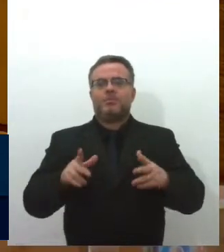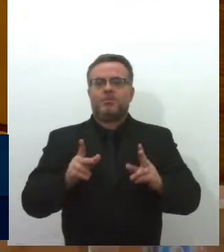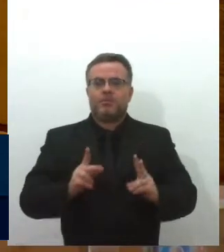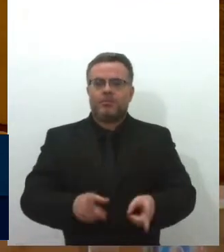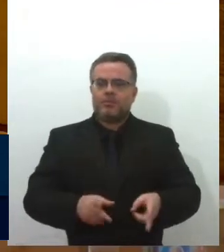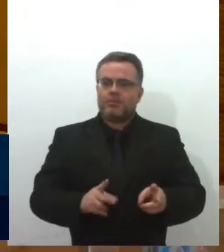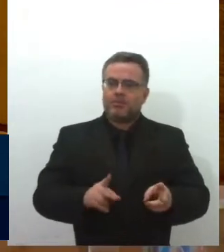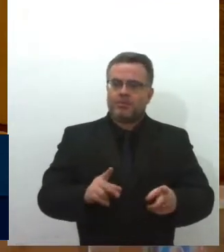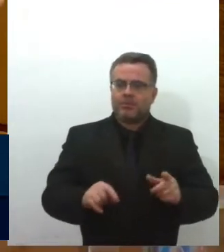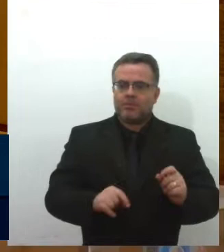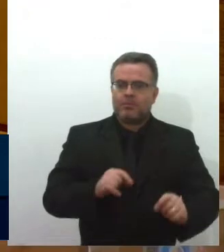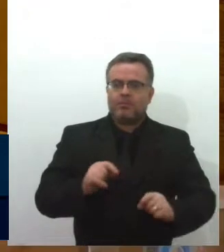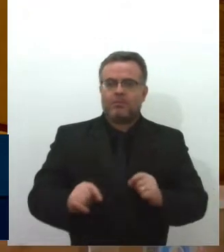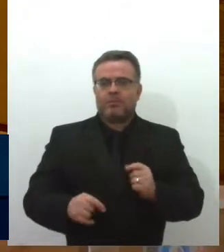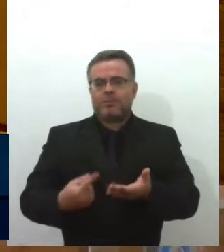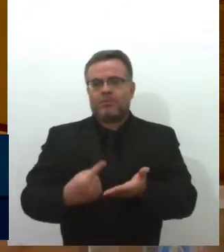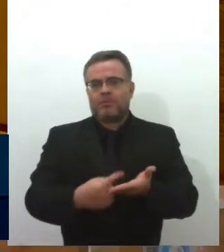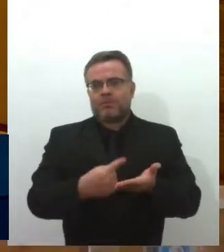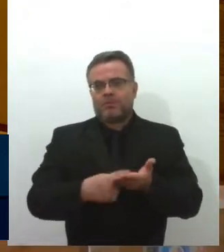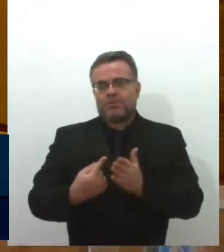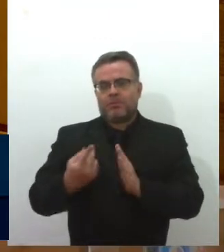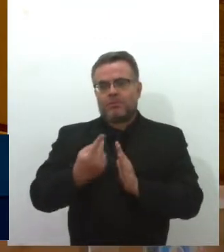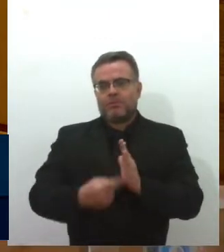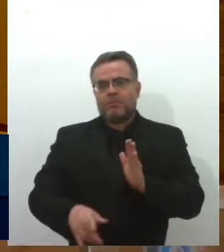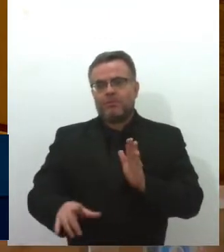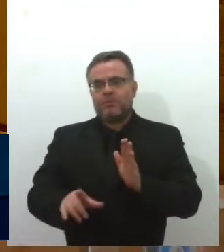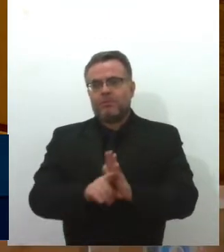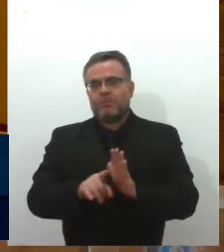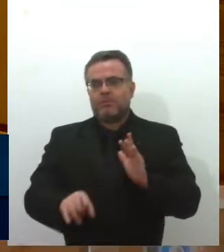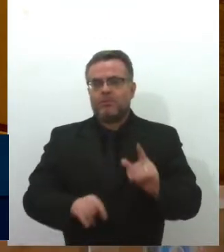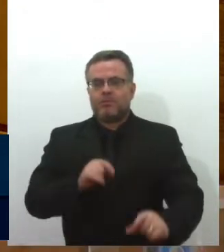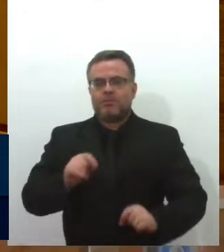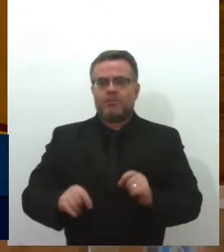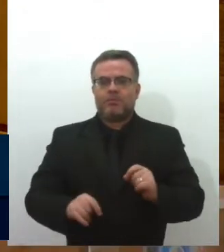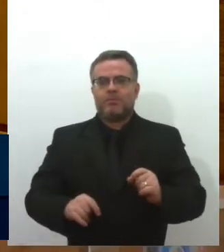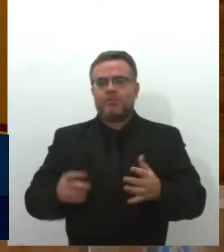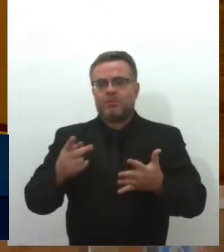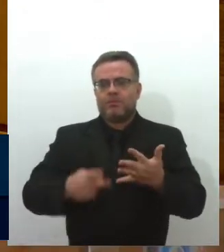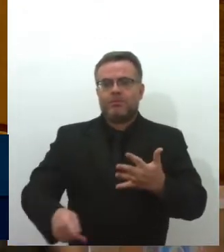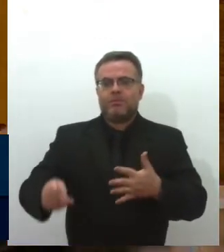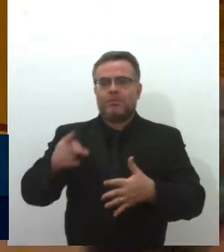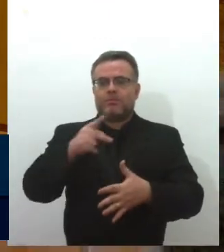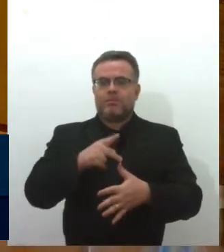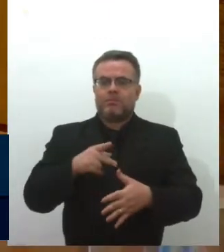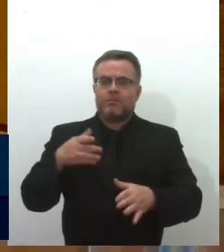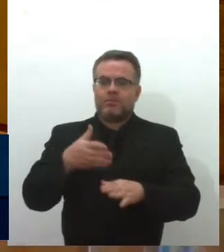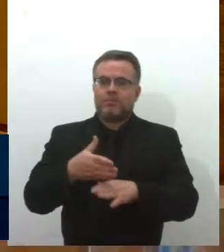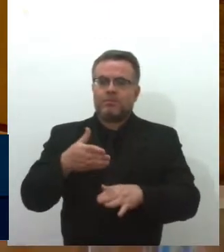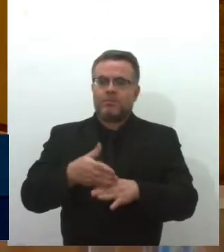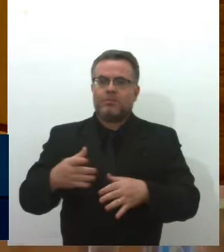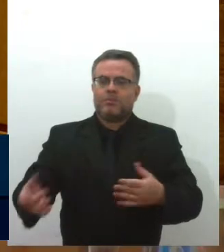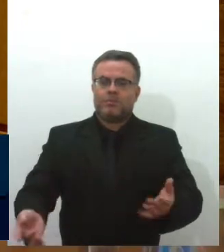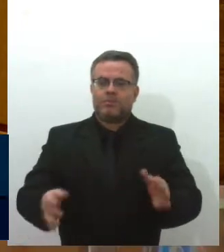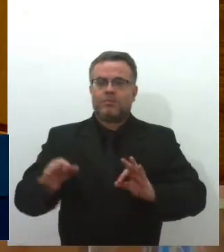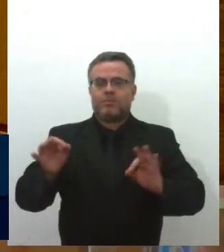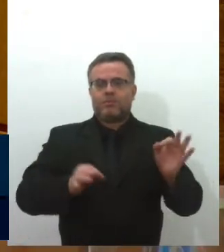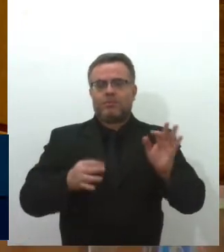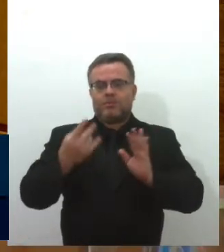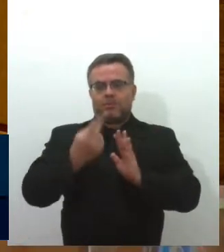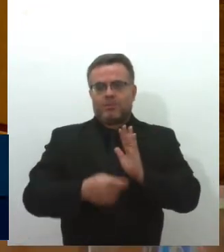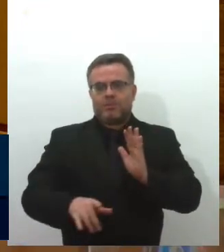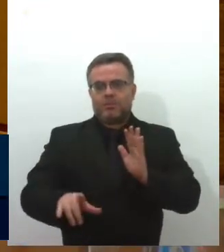fizemos o projeto de lei do atendimento prioritário, que fizemos o projeto de lei e